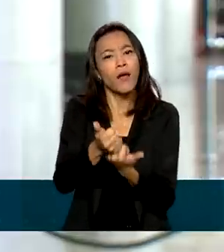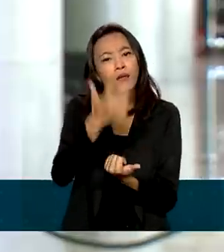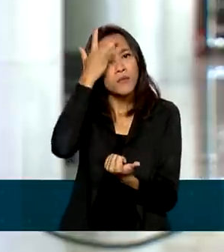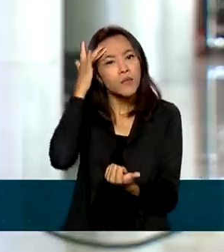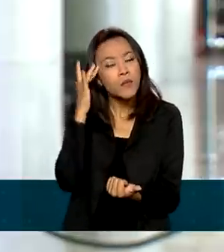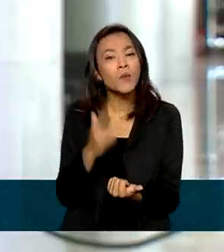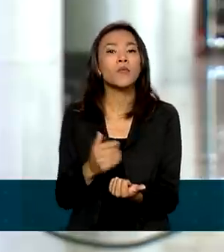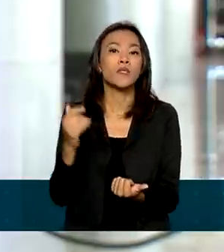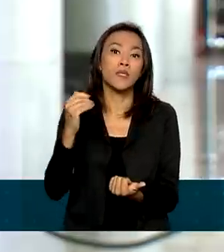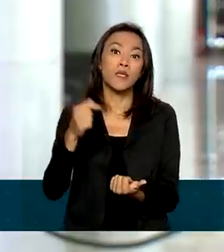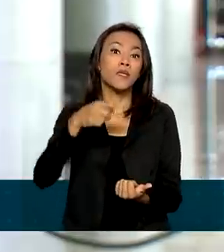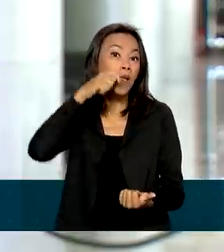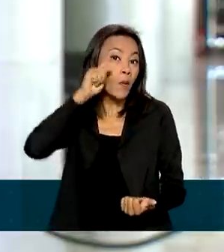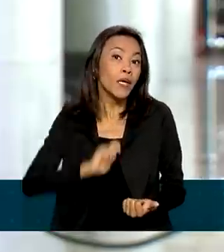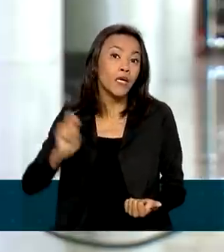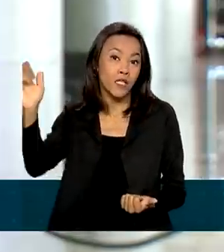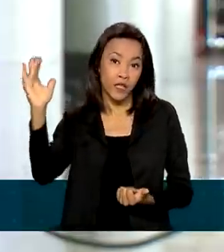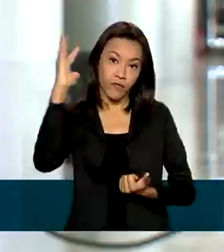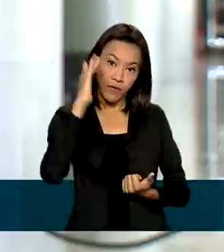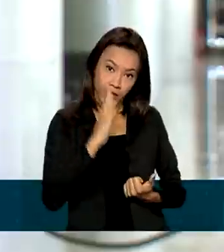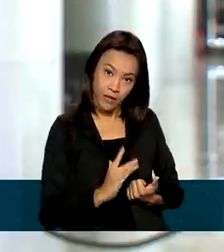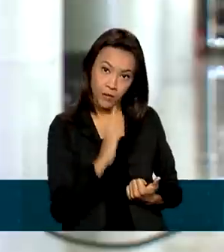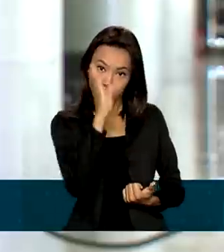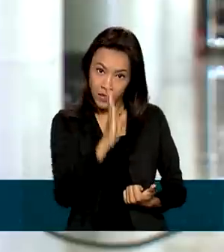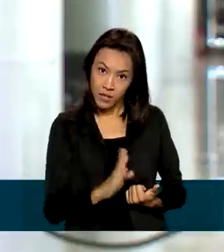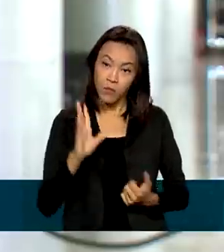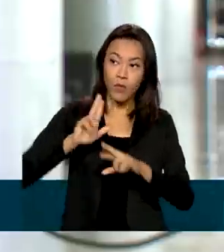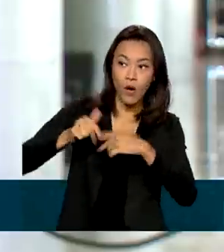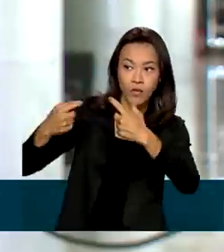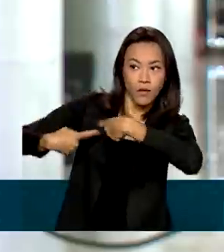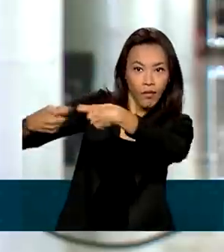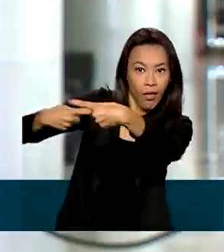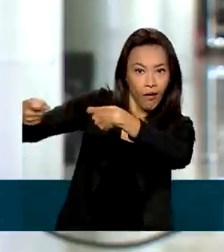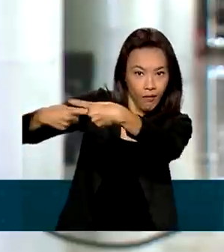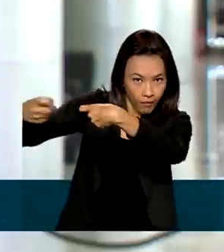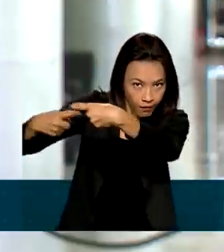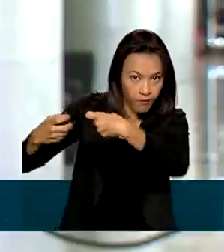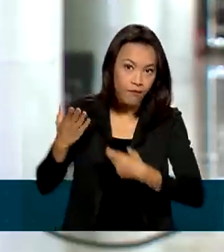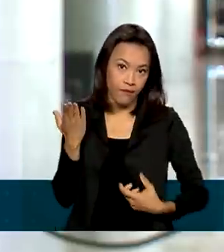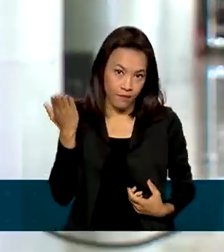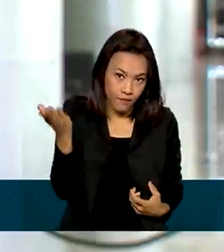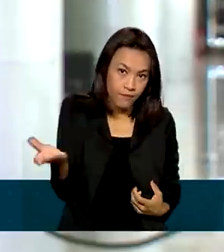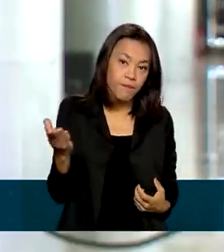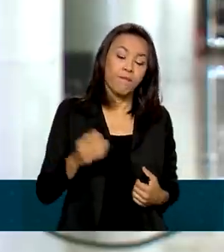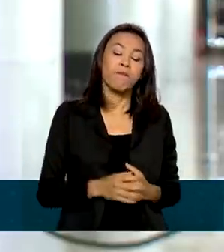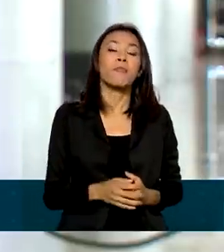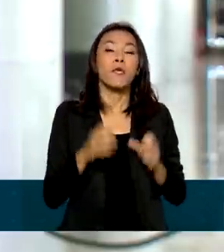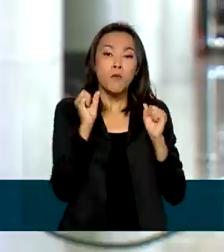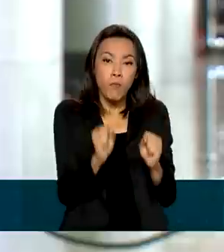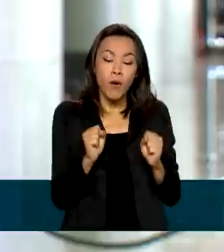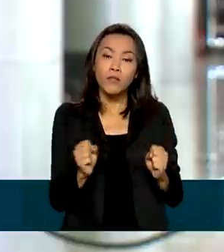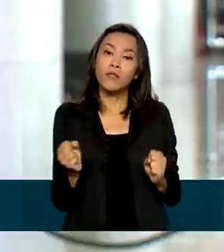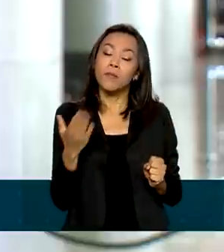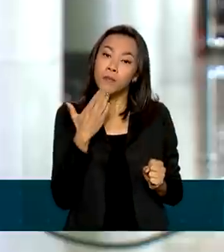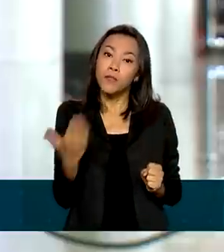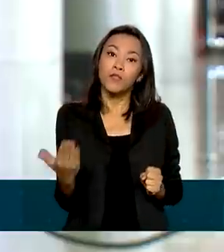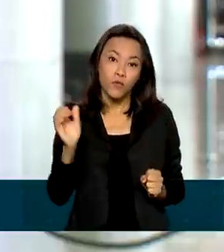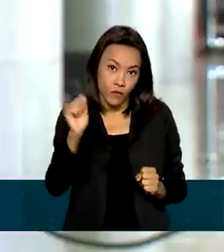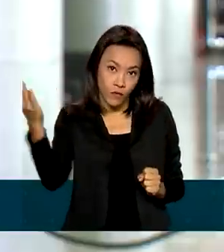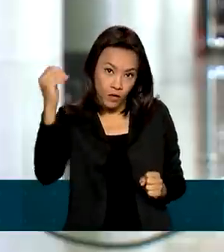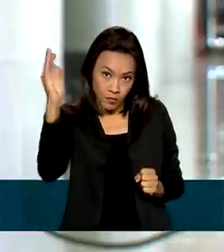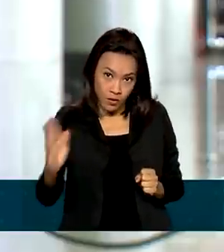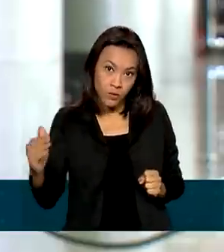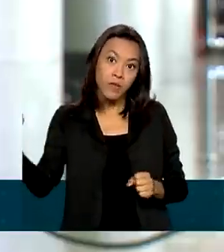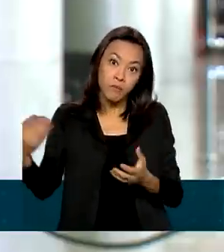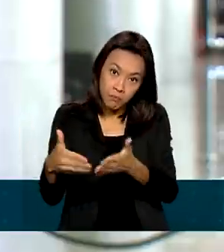afetados pelo conflito com a Rússia e tem fim humanitário. E esse serviço humanitário pode ser solicitado no exterior e ele permite